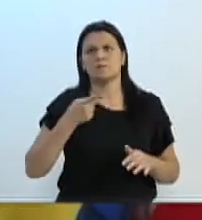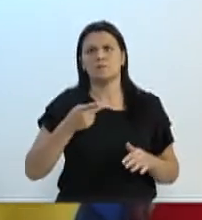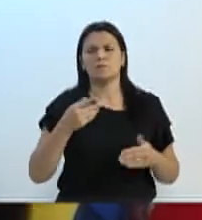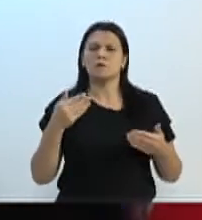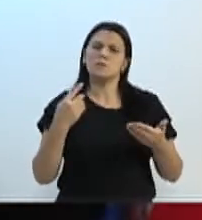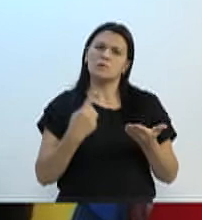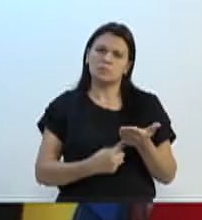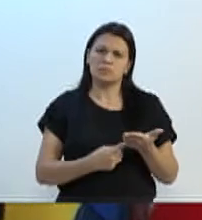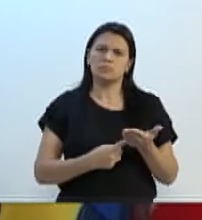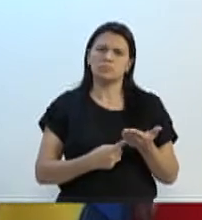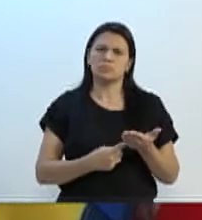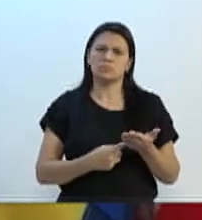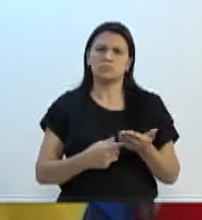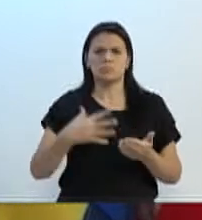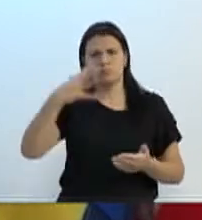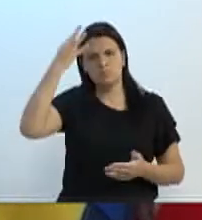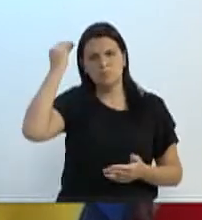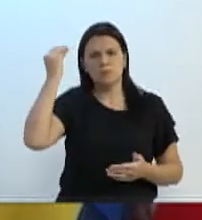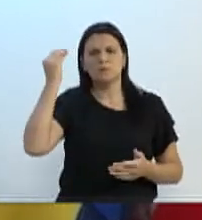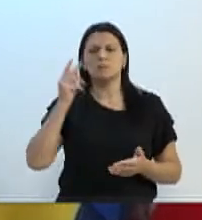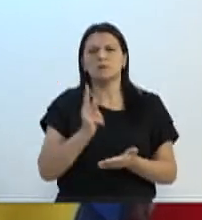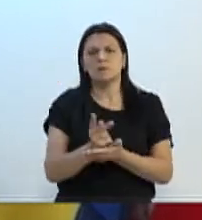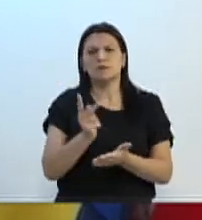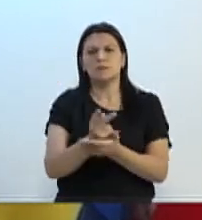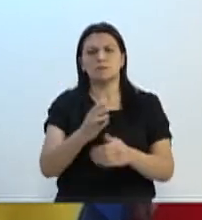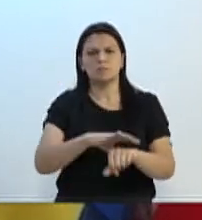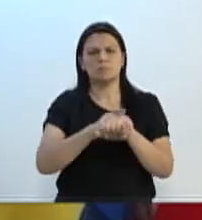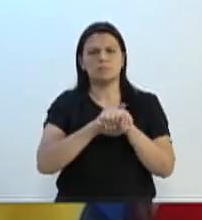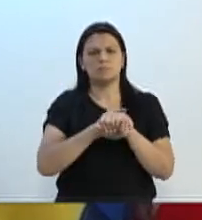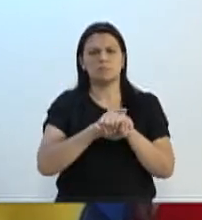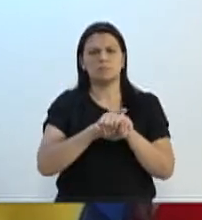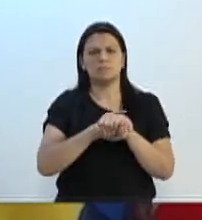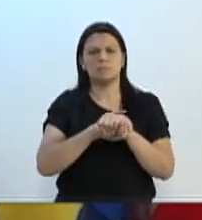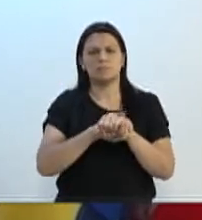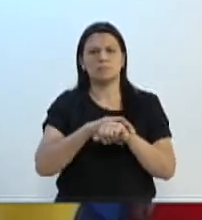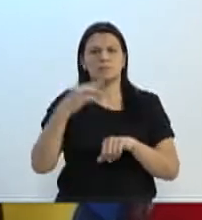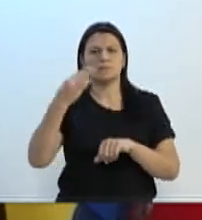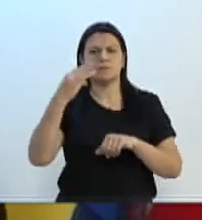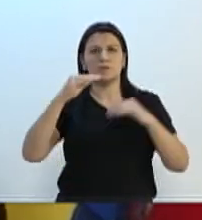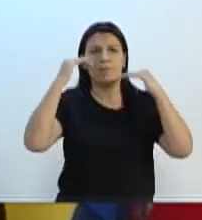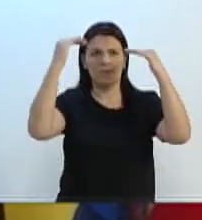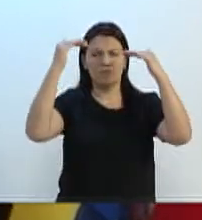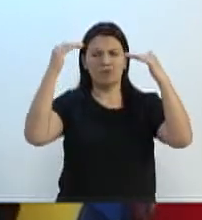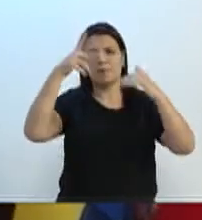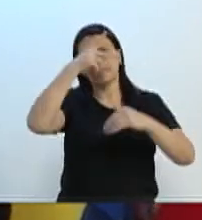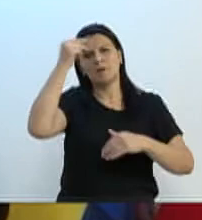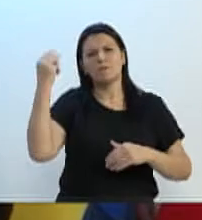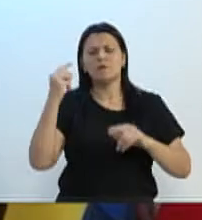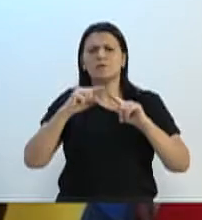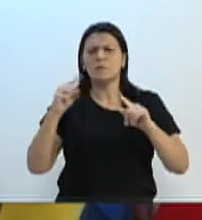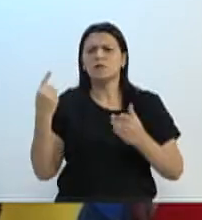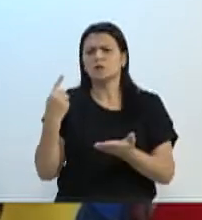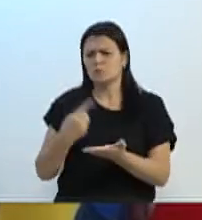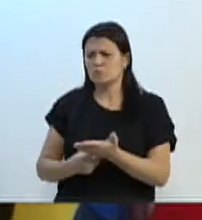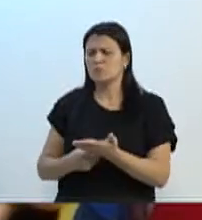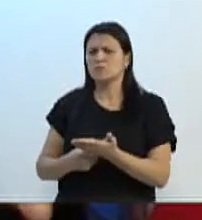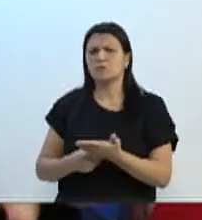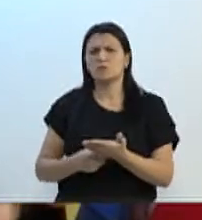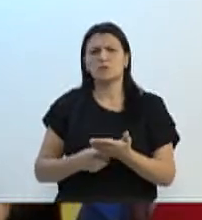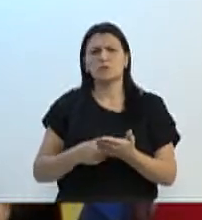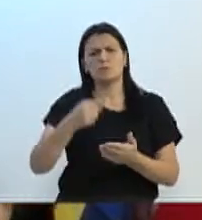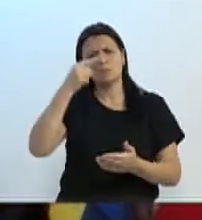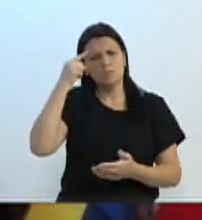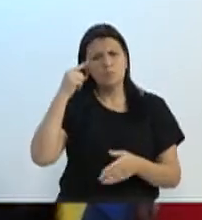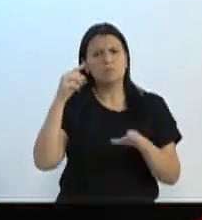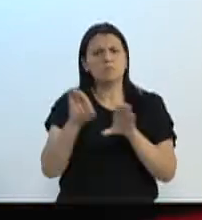Matias, líder do governo, o papel dele, logicamente, sempre sai em defesa do terceiro andar, do prefeito, mas concordar com o Ito também. O prefeito Mário